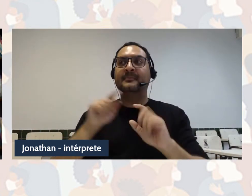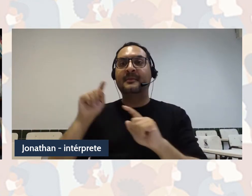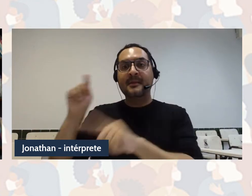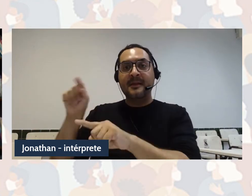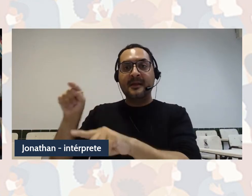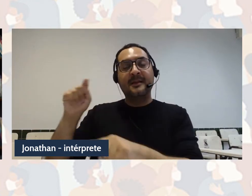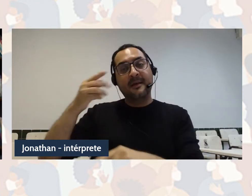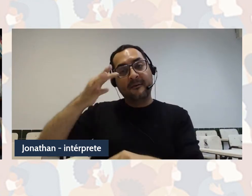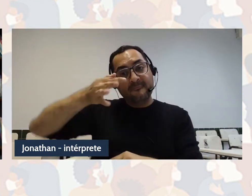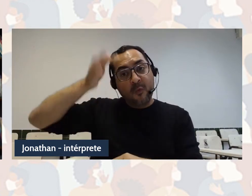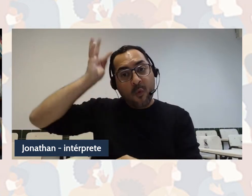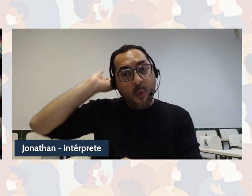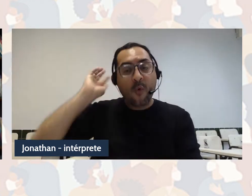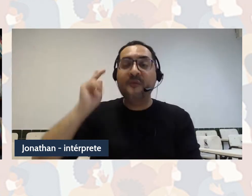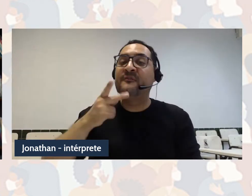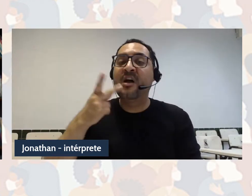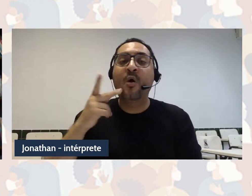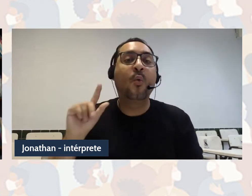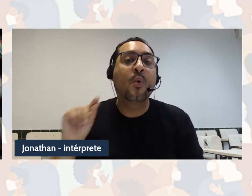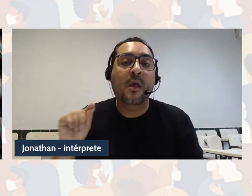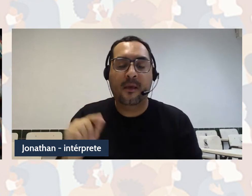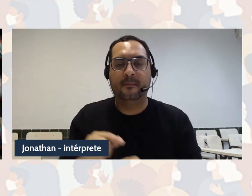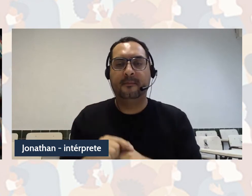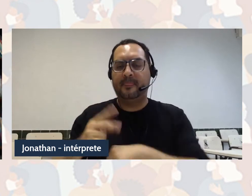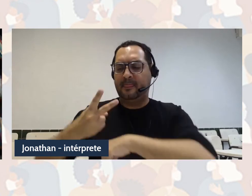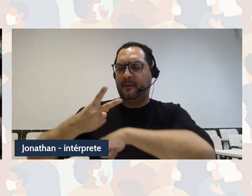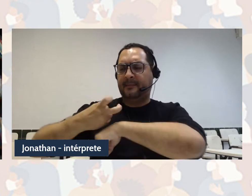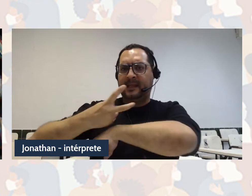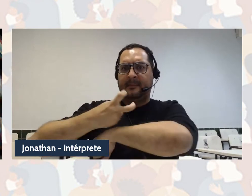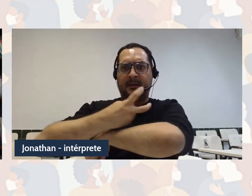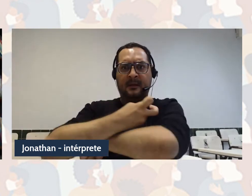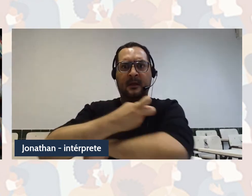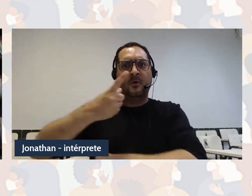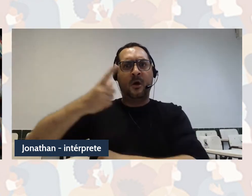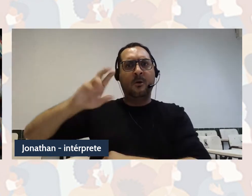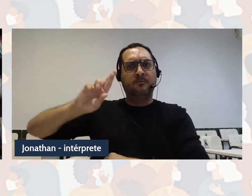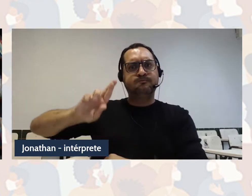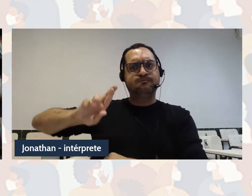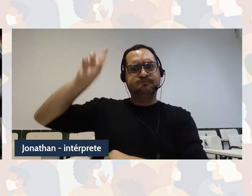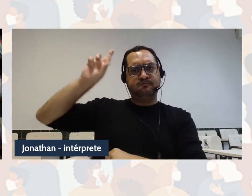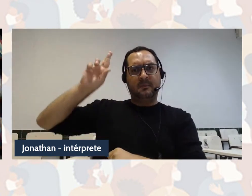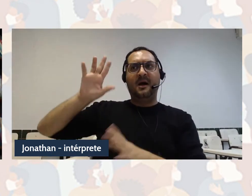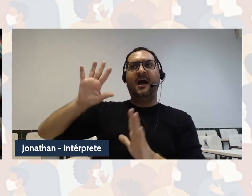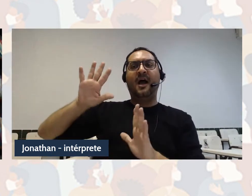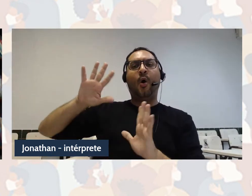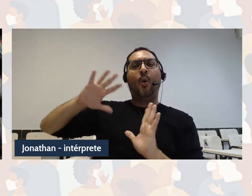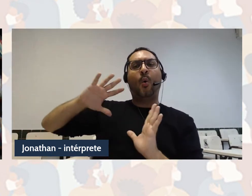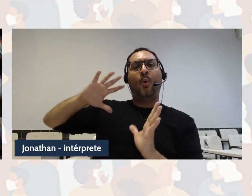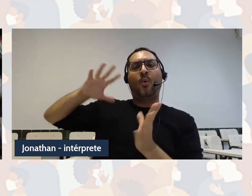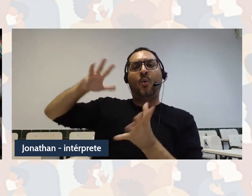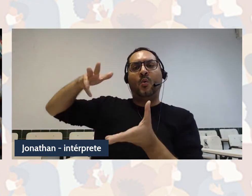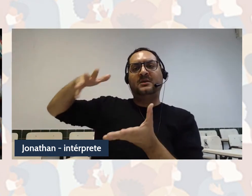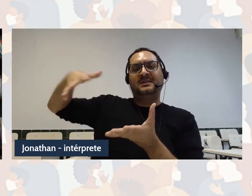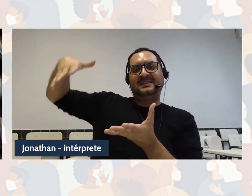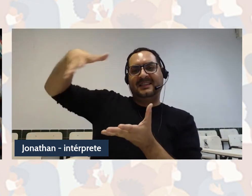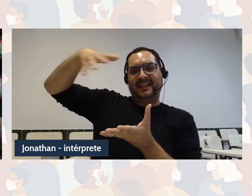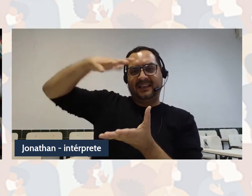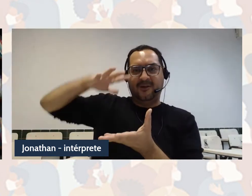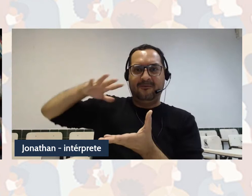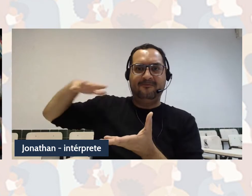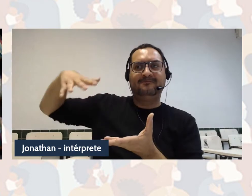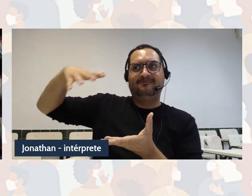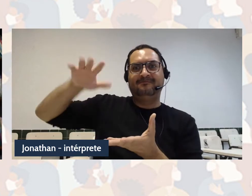ela estrutura, ela governa campos do pensamento ocidental. Então, a gente vai mexer aqui com a lógica